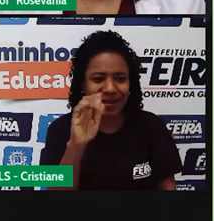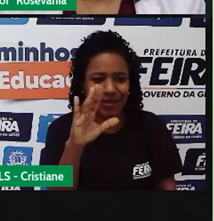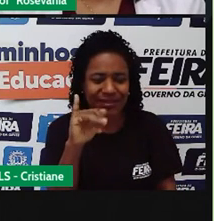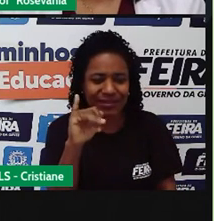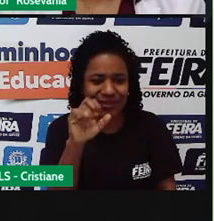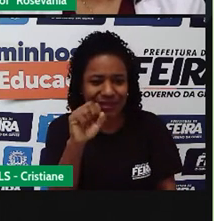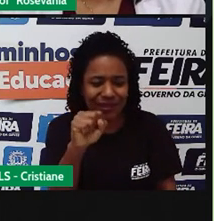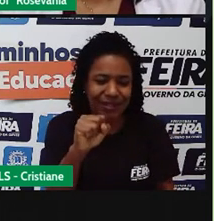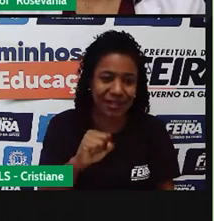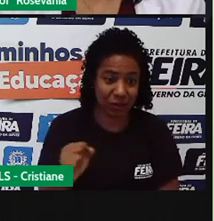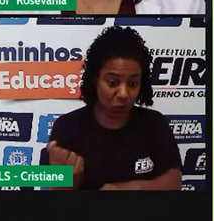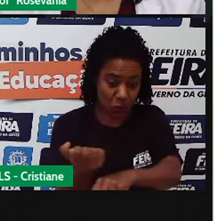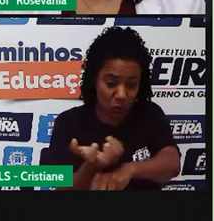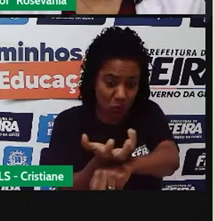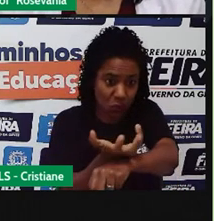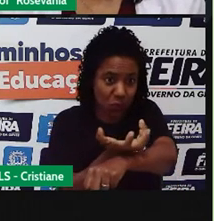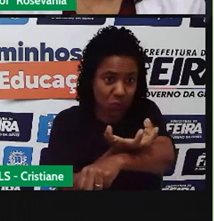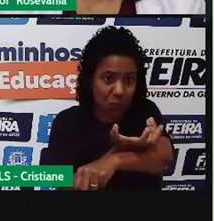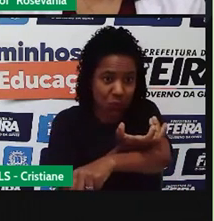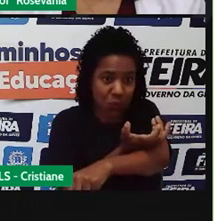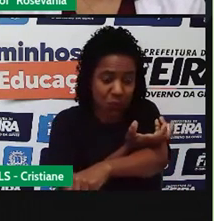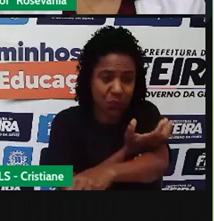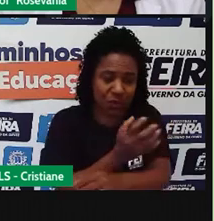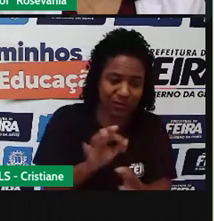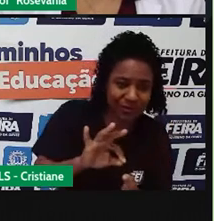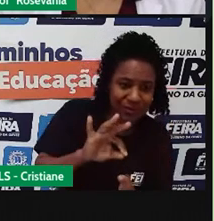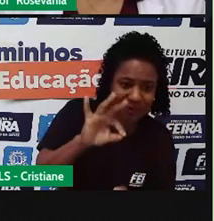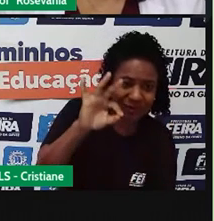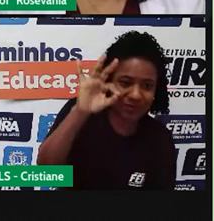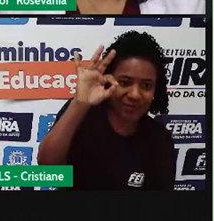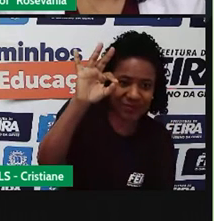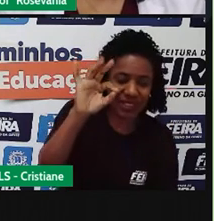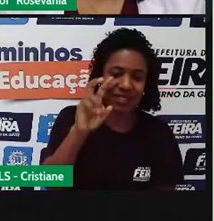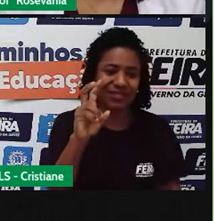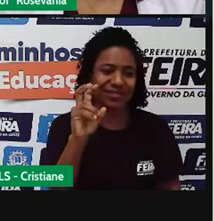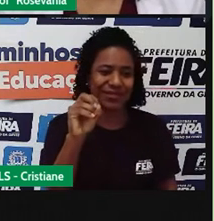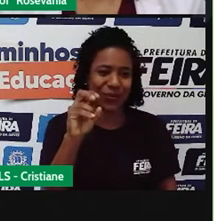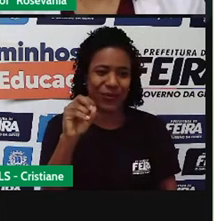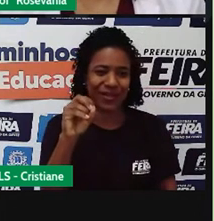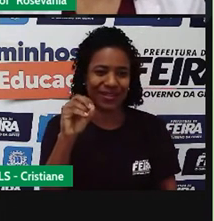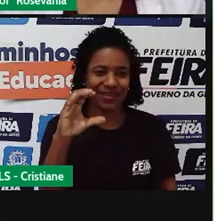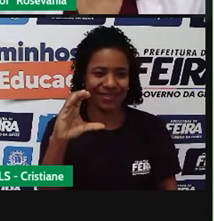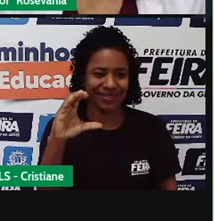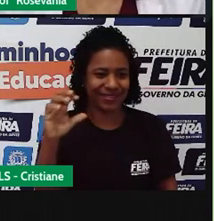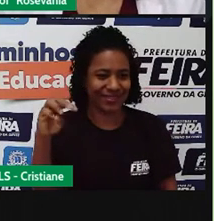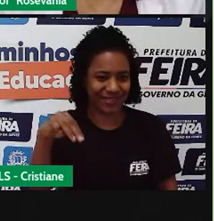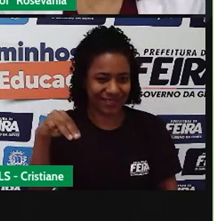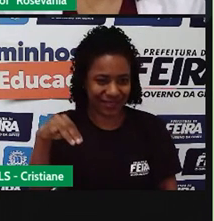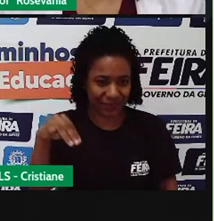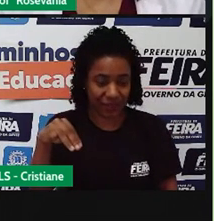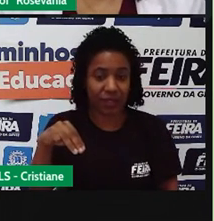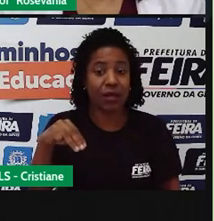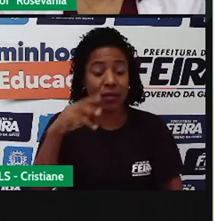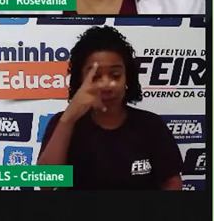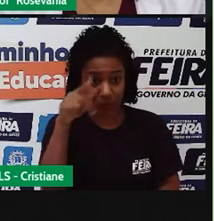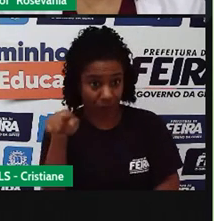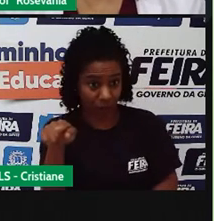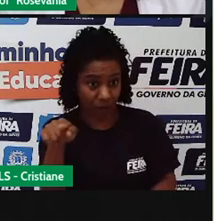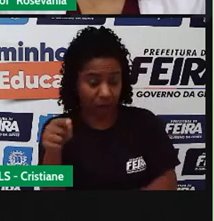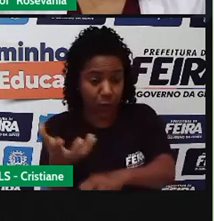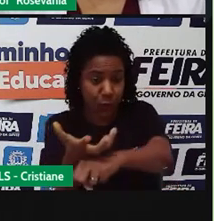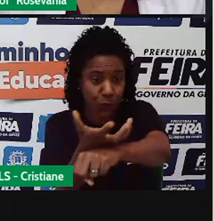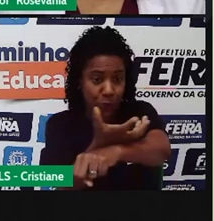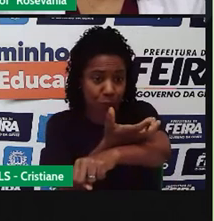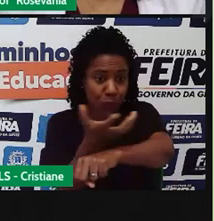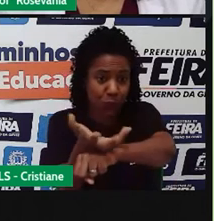centímetros de altura, ou seja, a metade de um metro, né, é utilizada na pastagem do gado, apesar do predomínio de sua